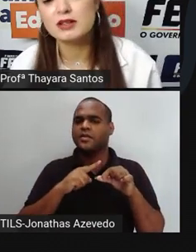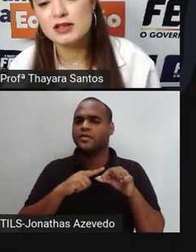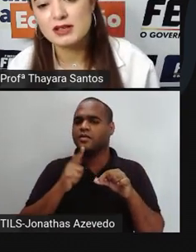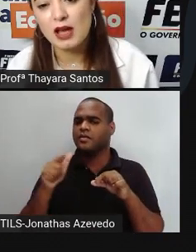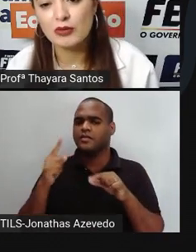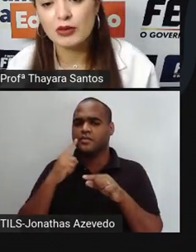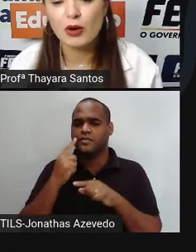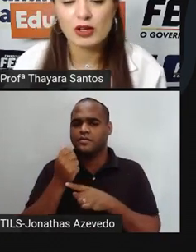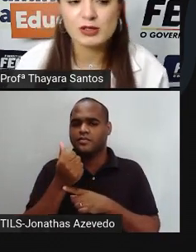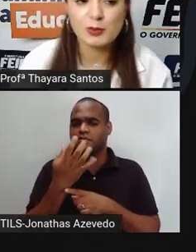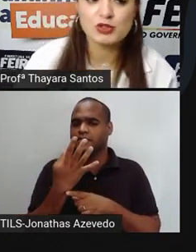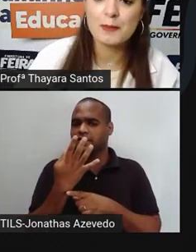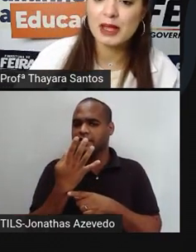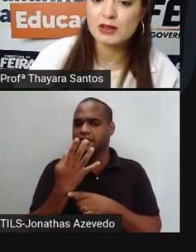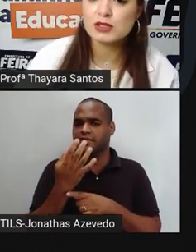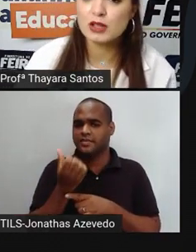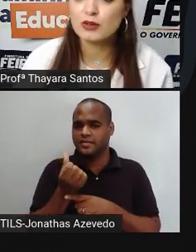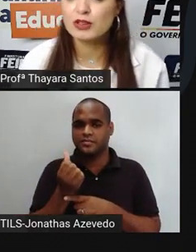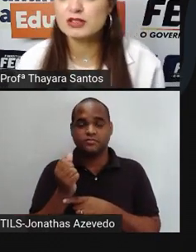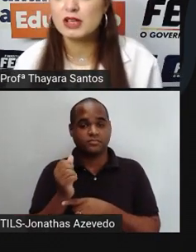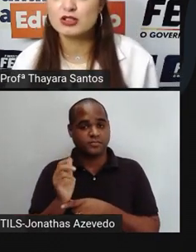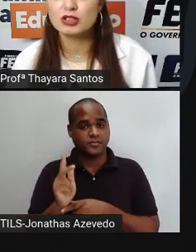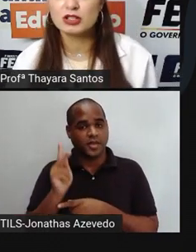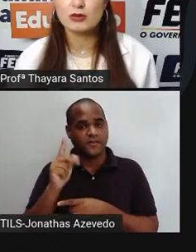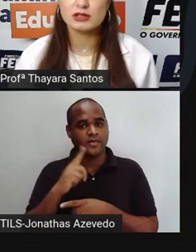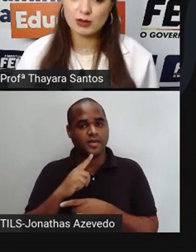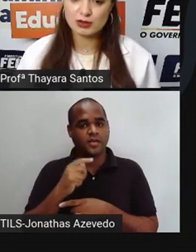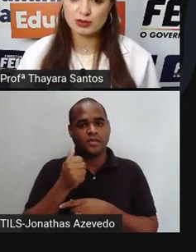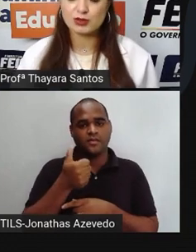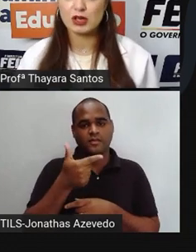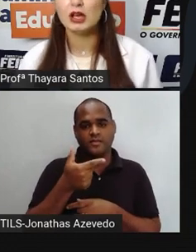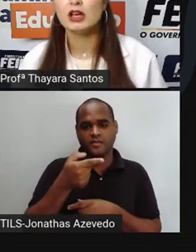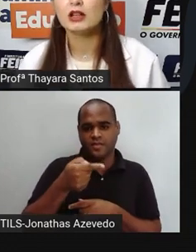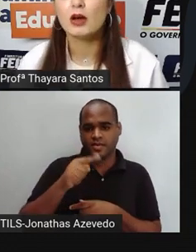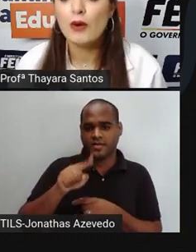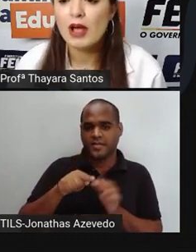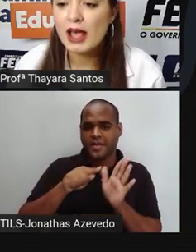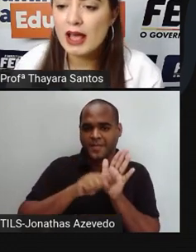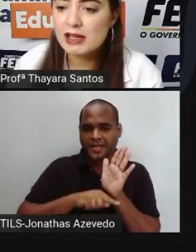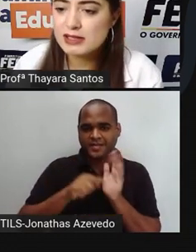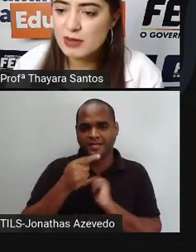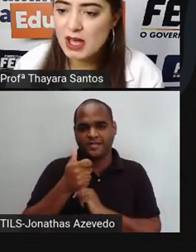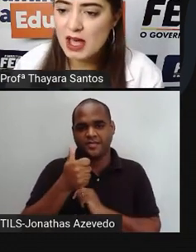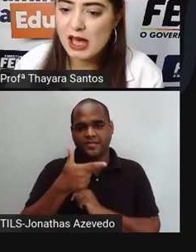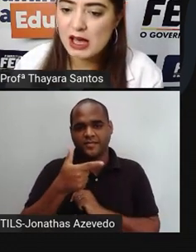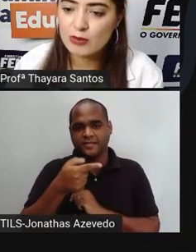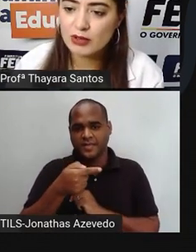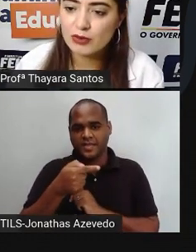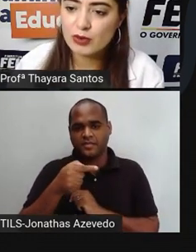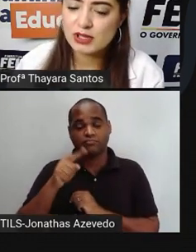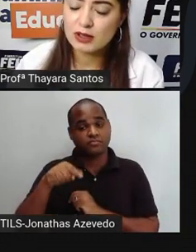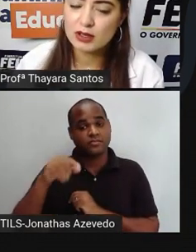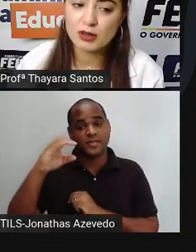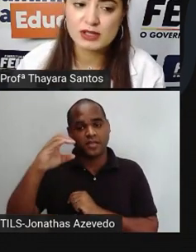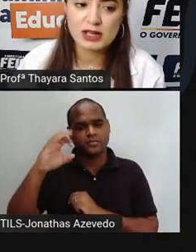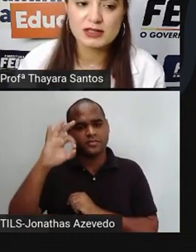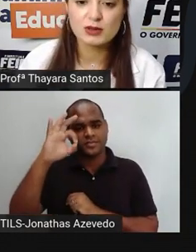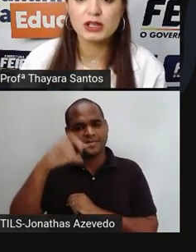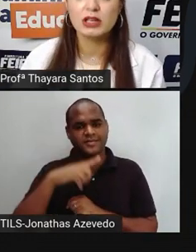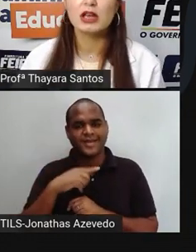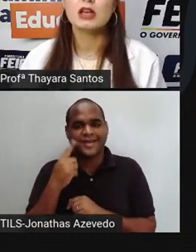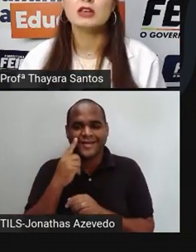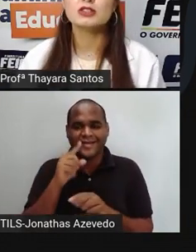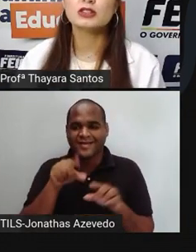146 Kelvin corresponde a menos 127 graus Celsius. Então, essa minha água, que eu